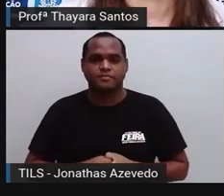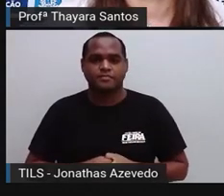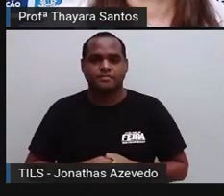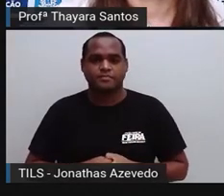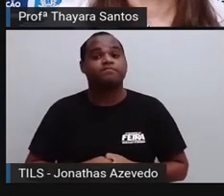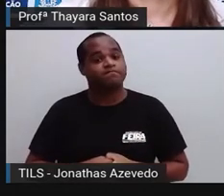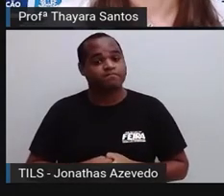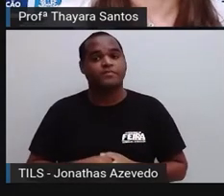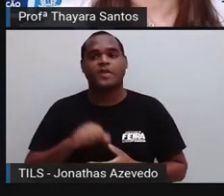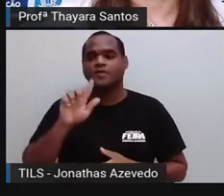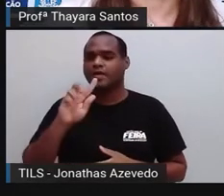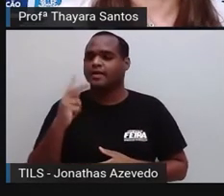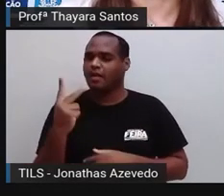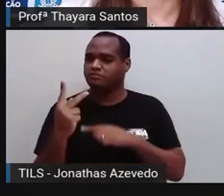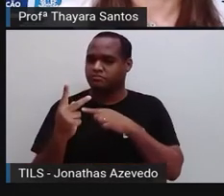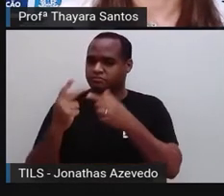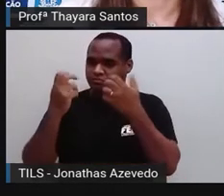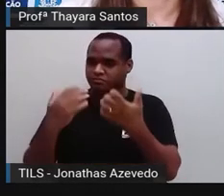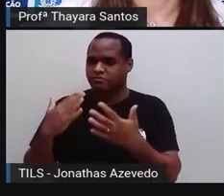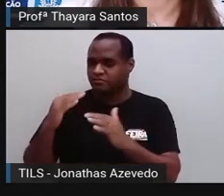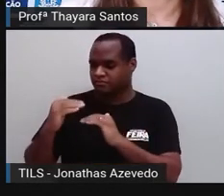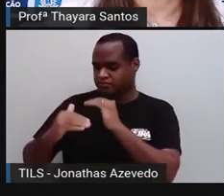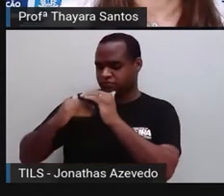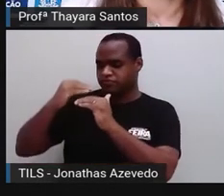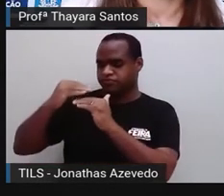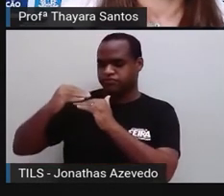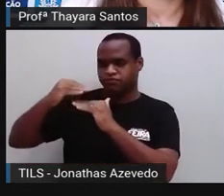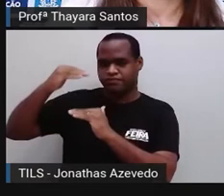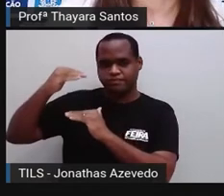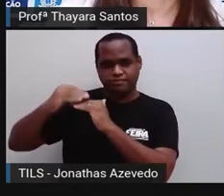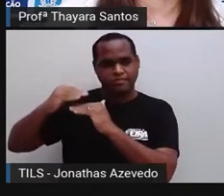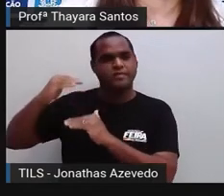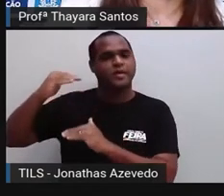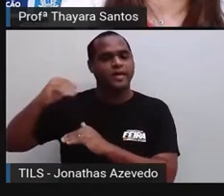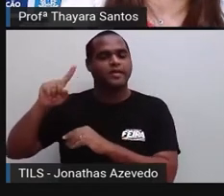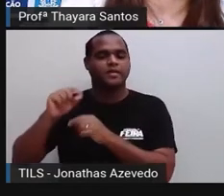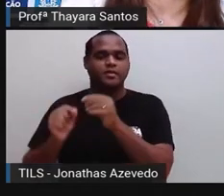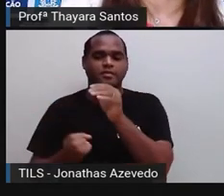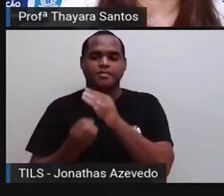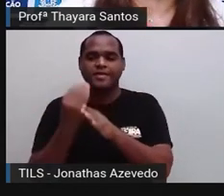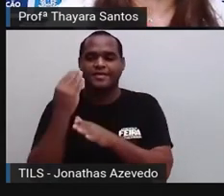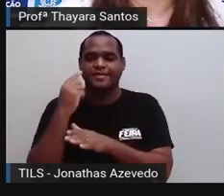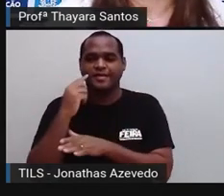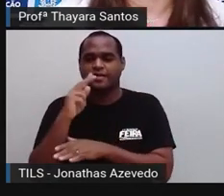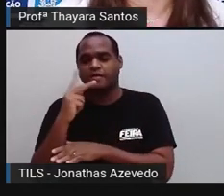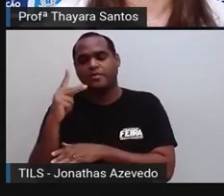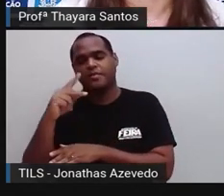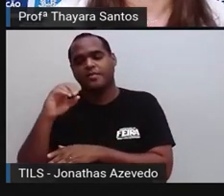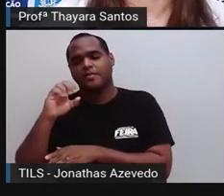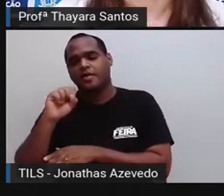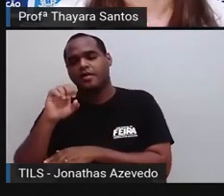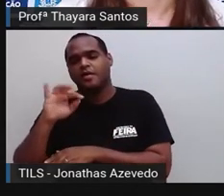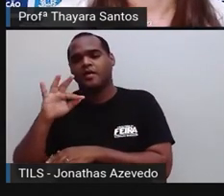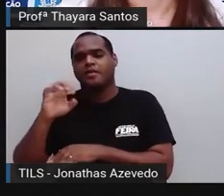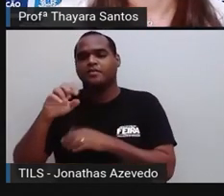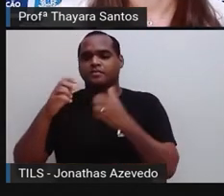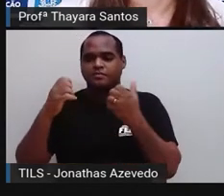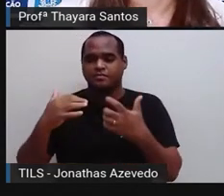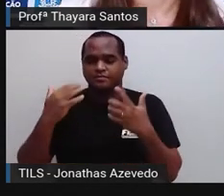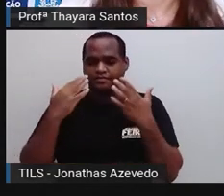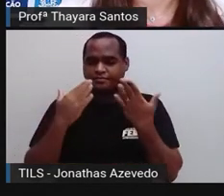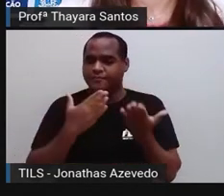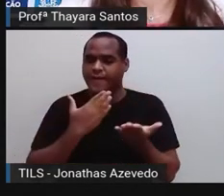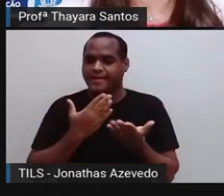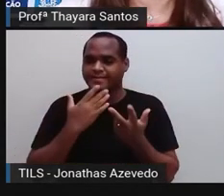O GH é o hormônio do crescimento, ele é produzido lá na hipófise também e ele é muito